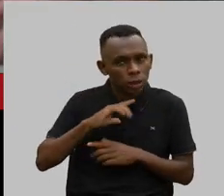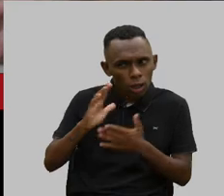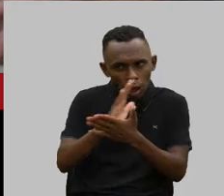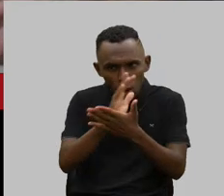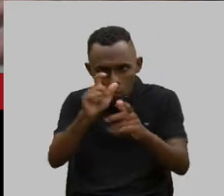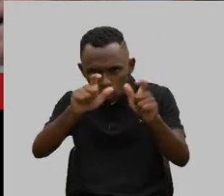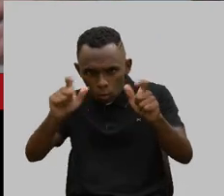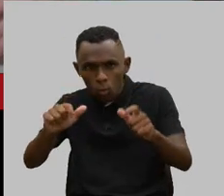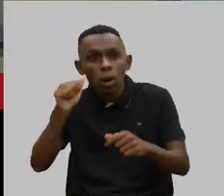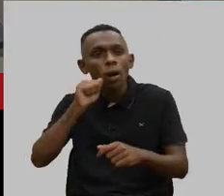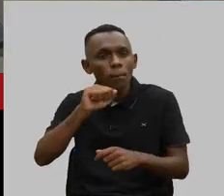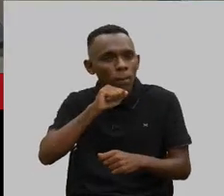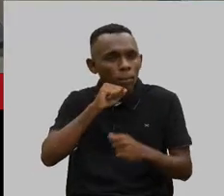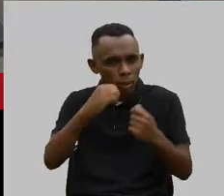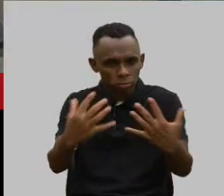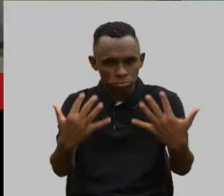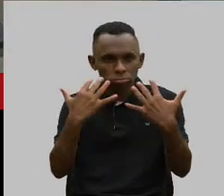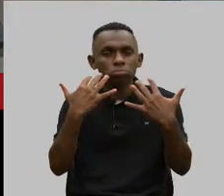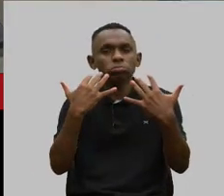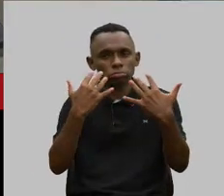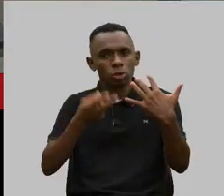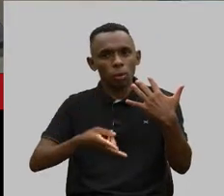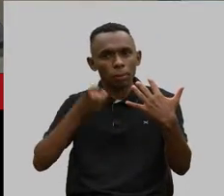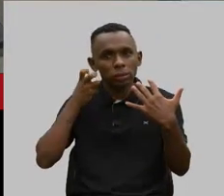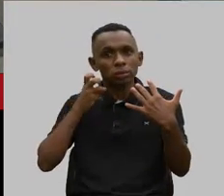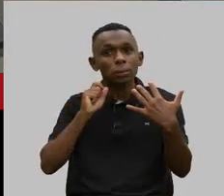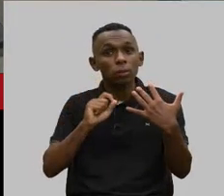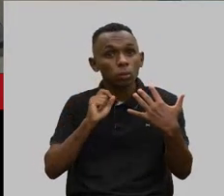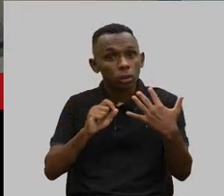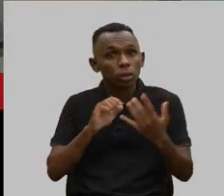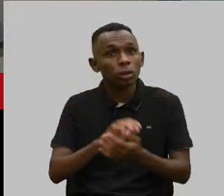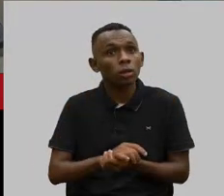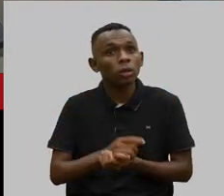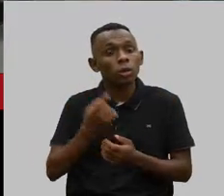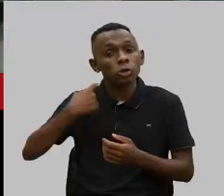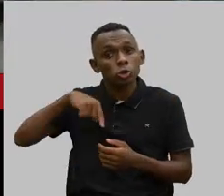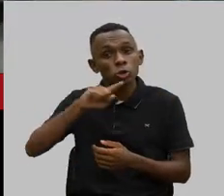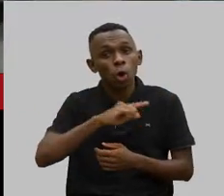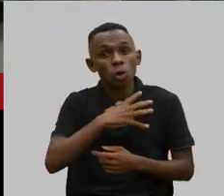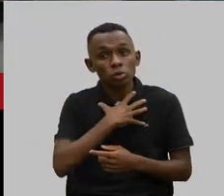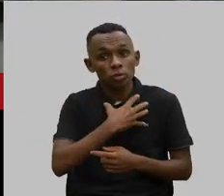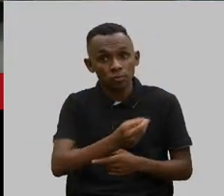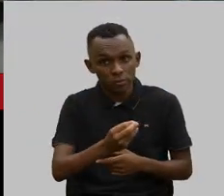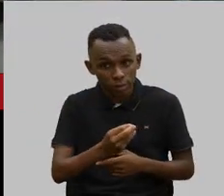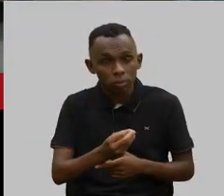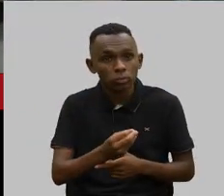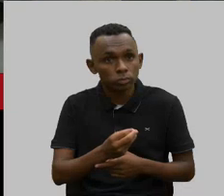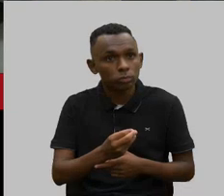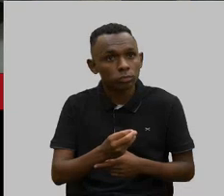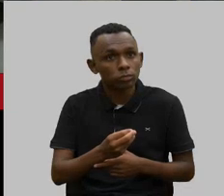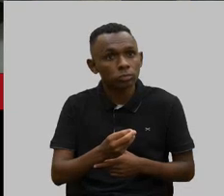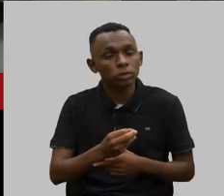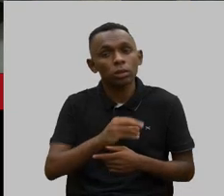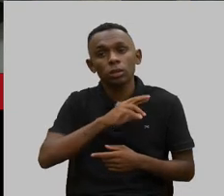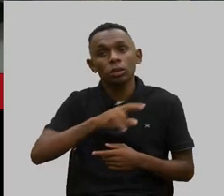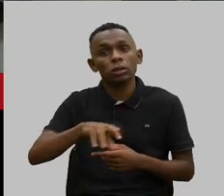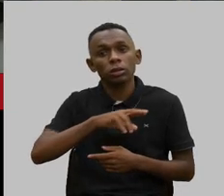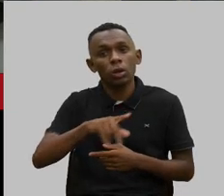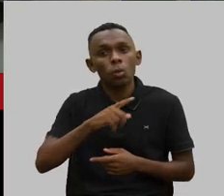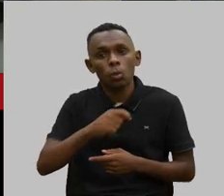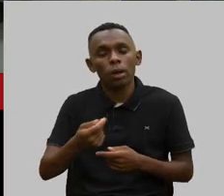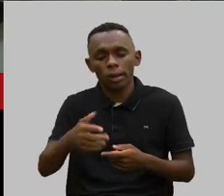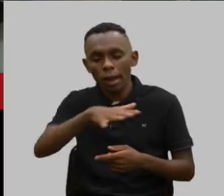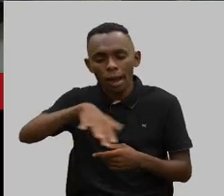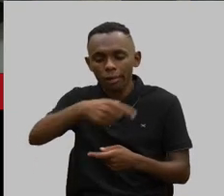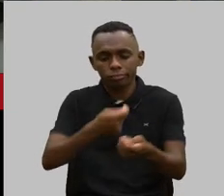jeito de me olhar, sei quem é mãe, sei quem não é. A condição dos nossos filhos não é mercado.